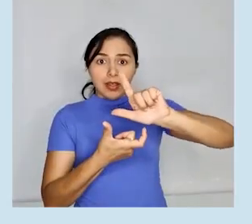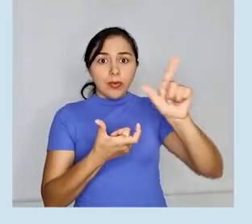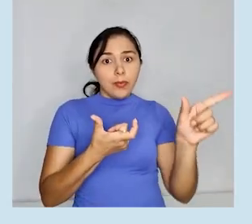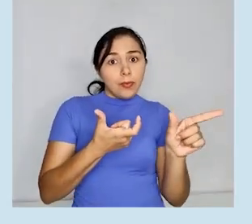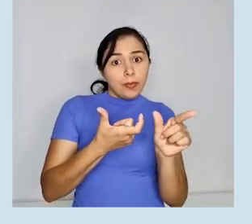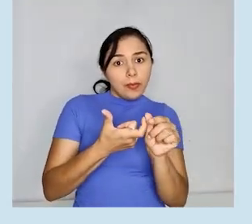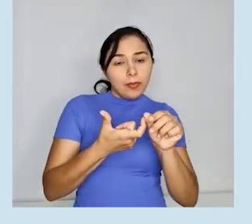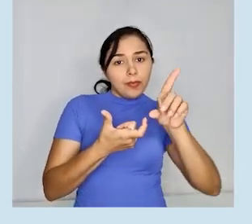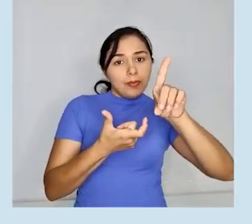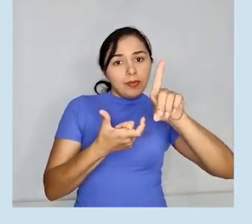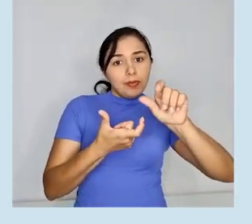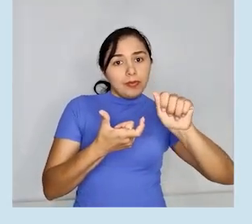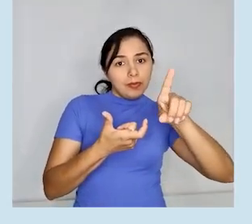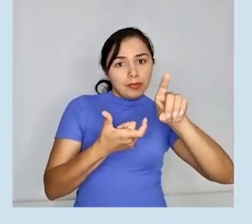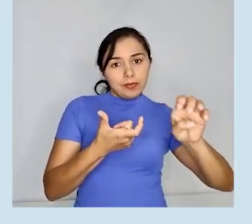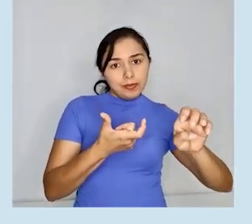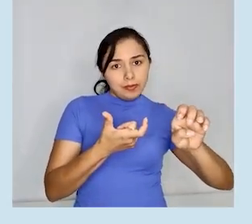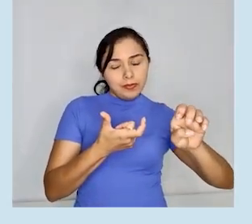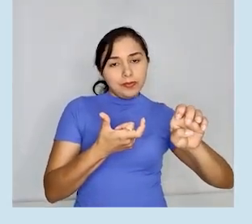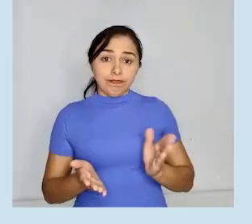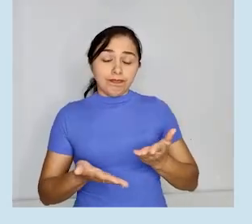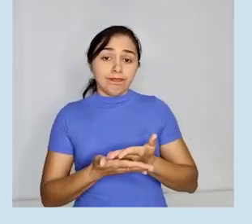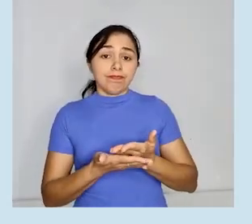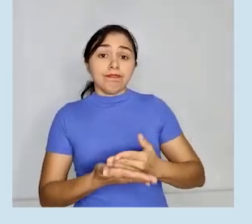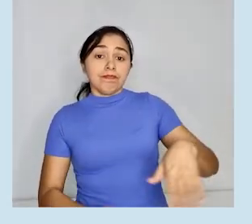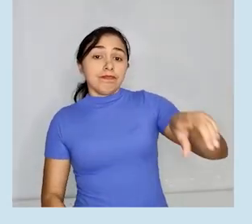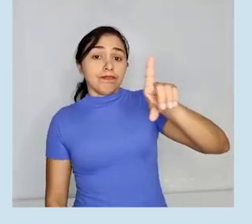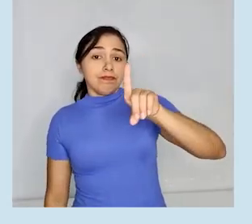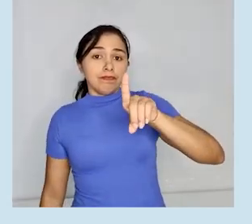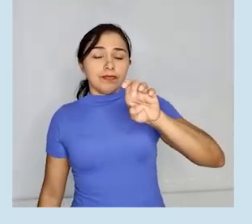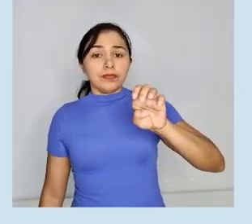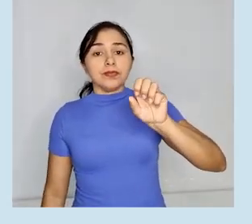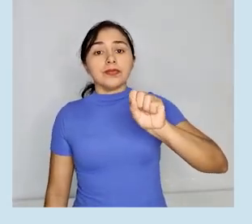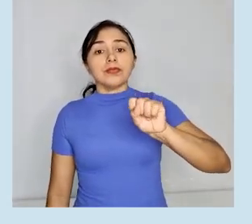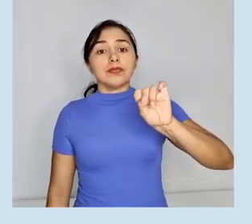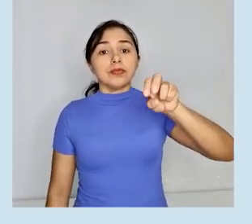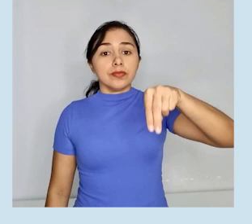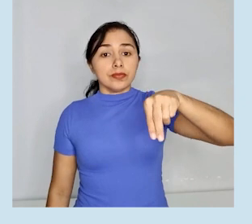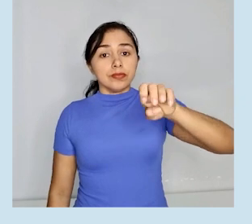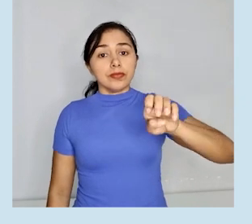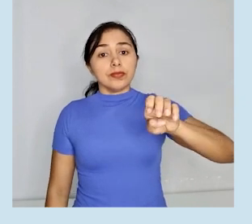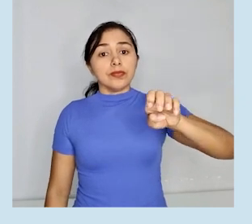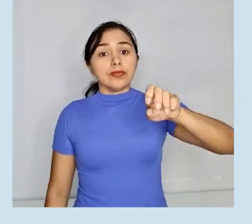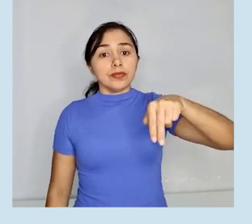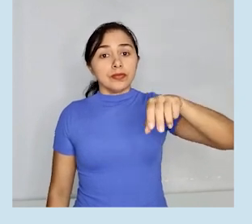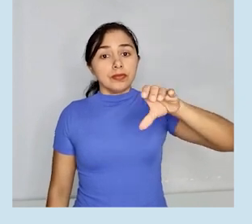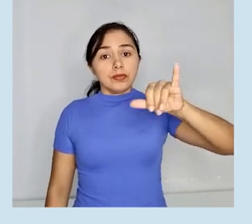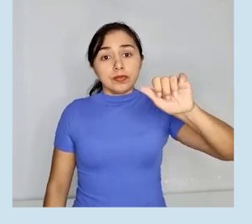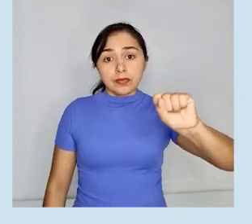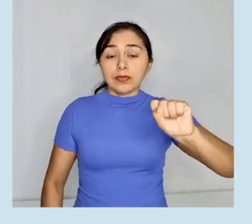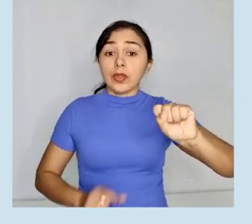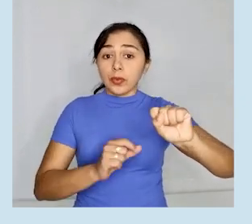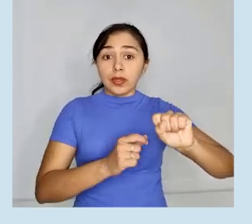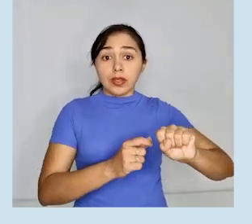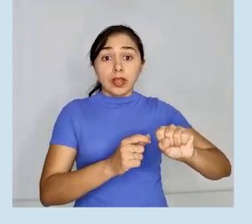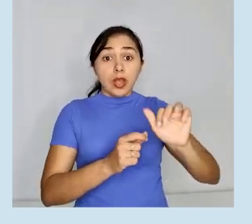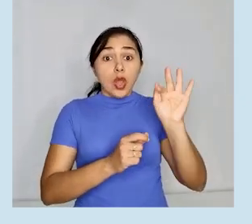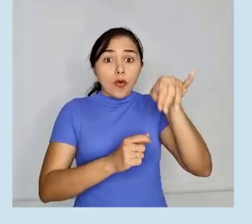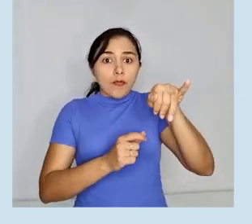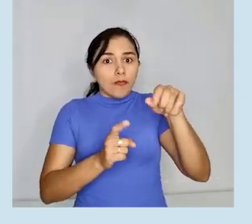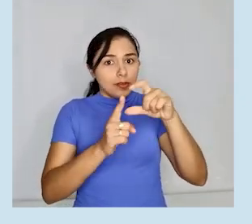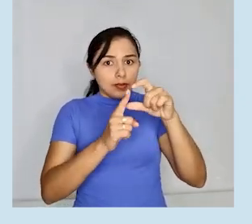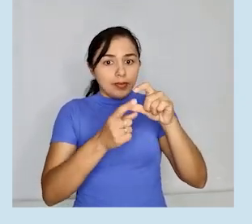As desinências são morfemas acrescentados no final das palavras e que indicam as flexões delas. Elas são